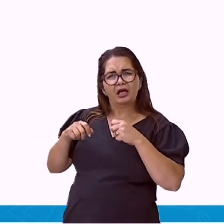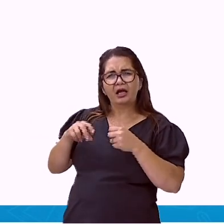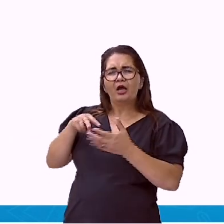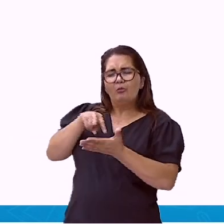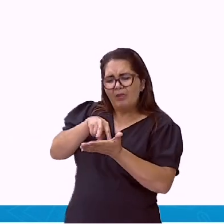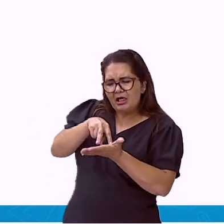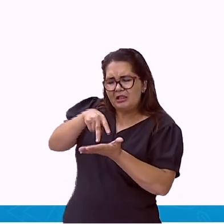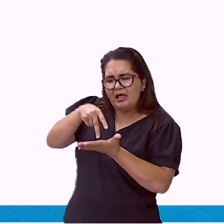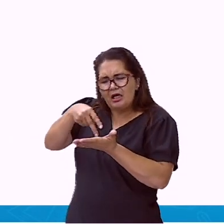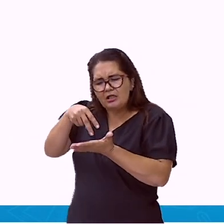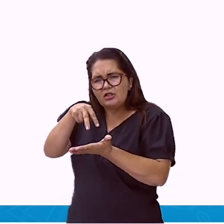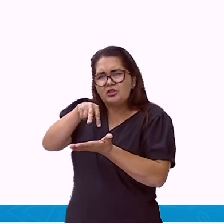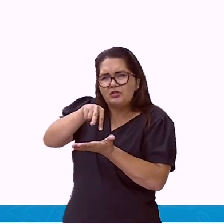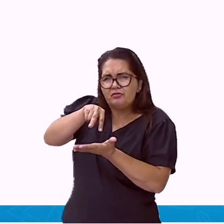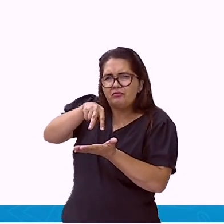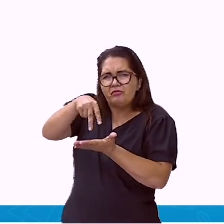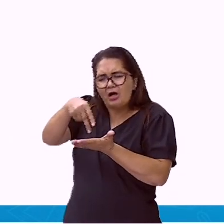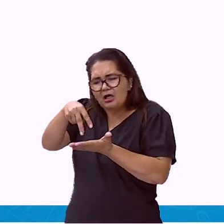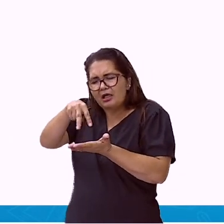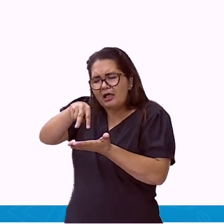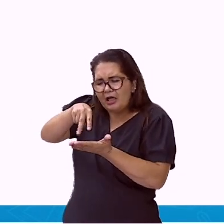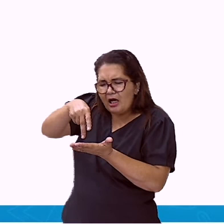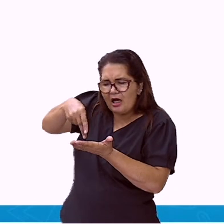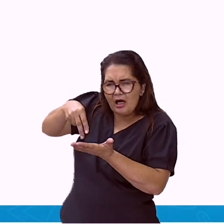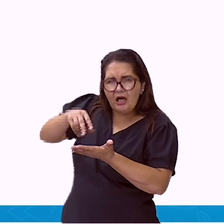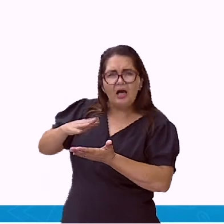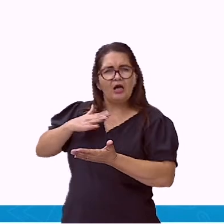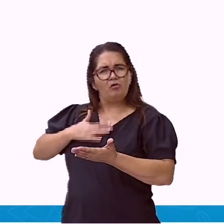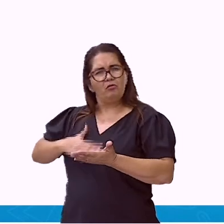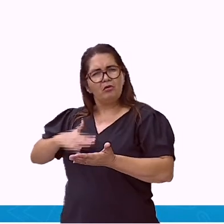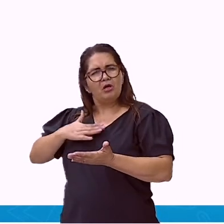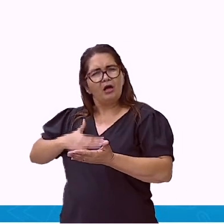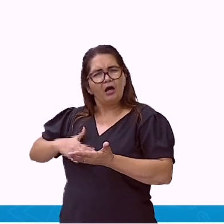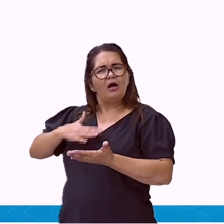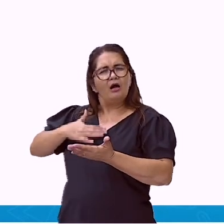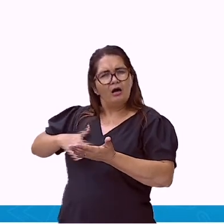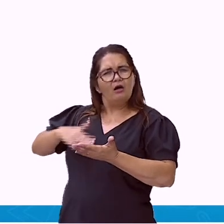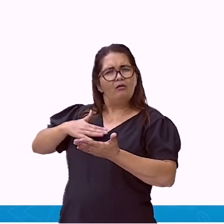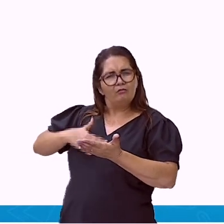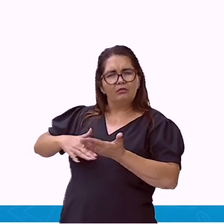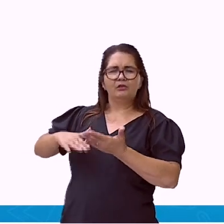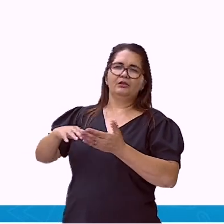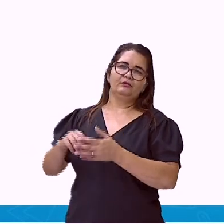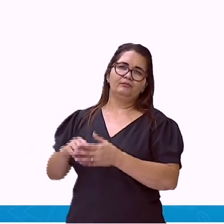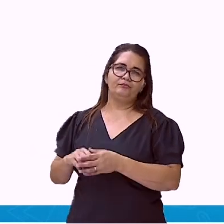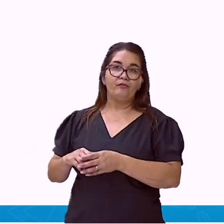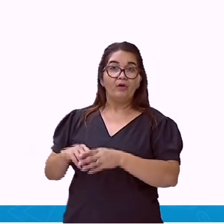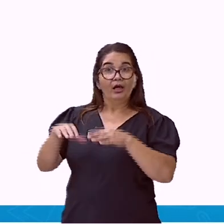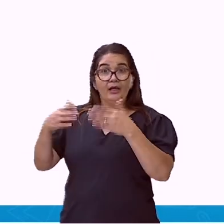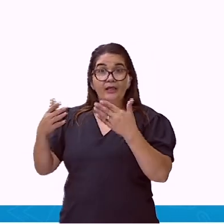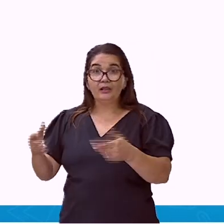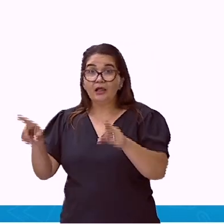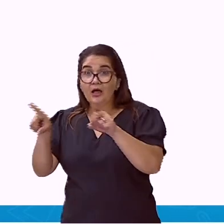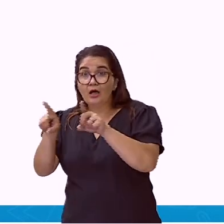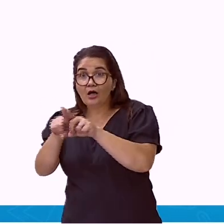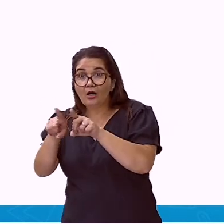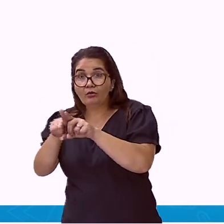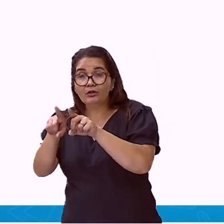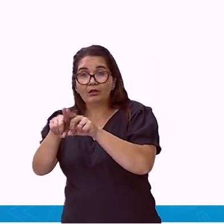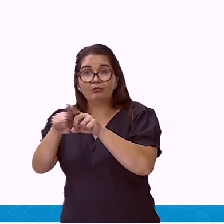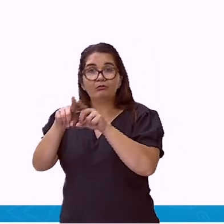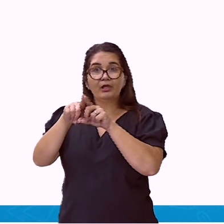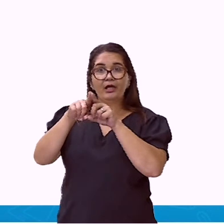porque é mais fácil para eles tropeçarem ou escorregar, né? A gente vai ter a presença dos